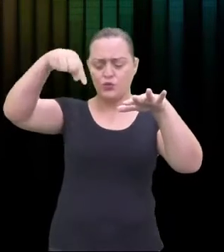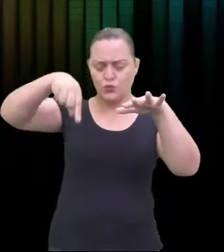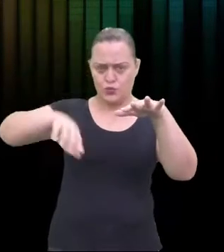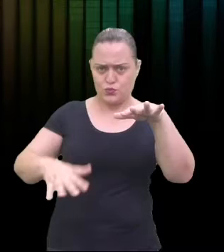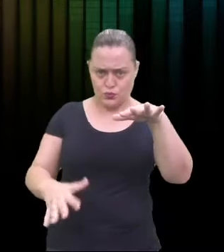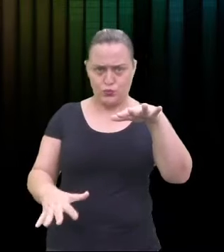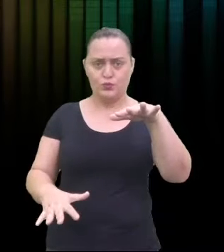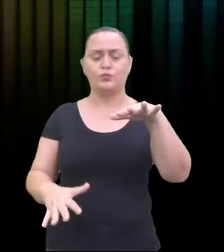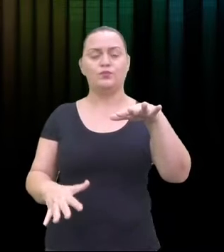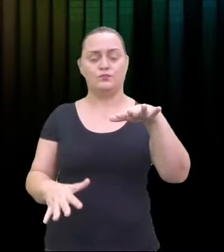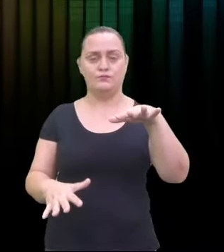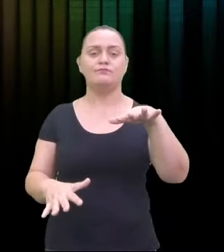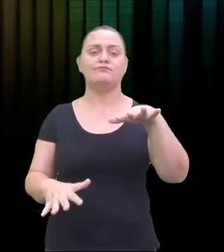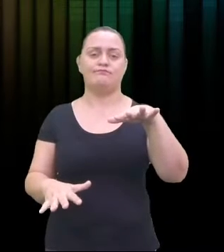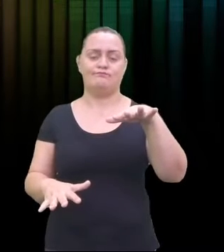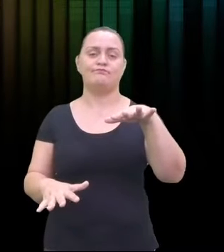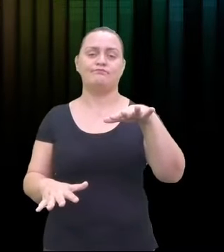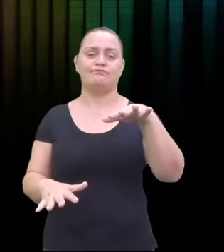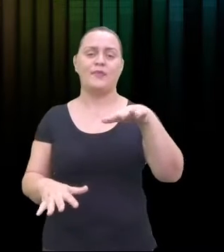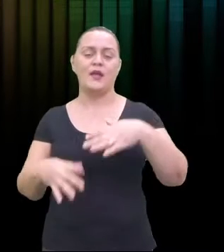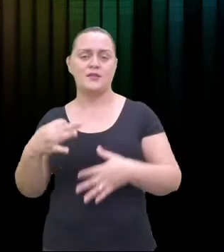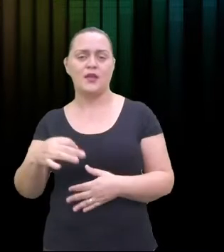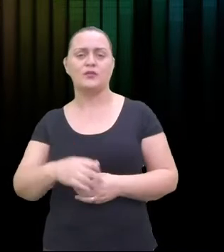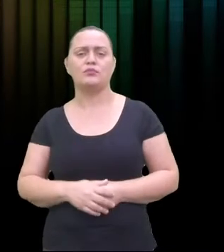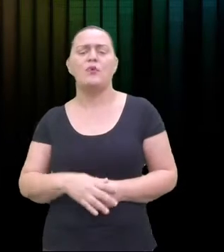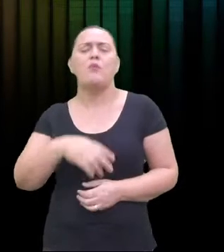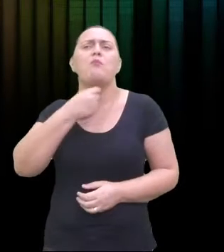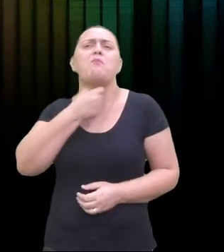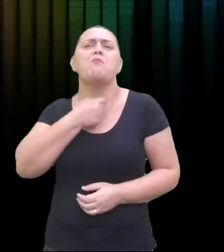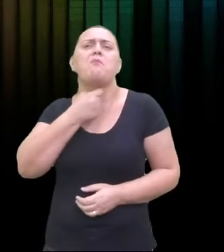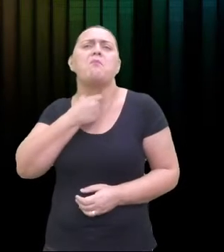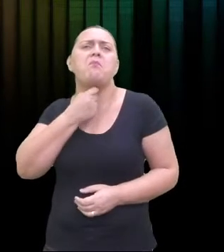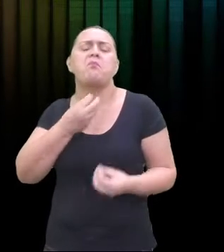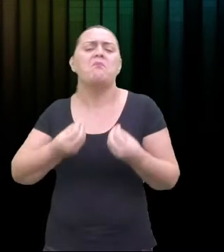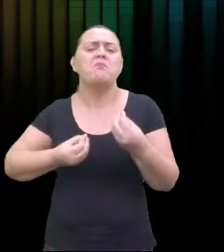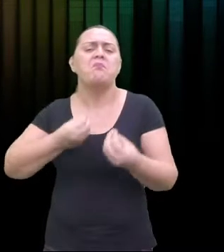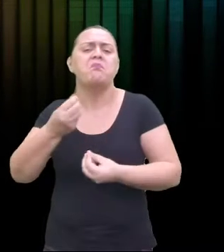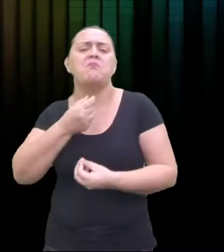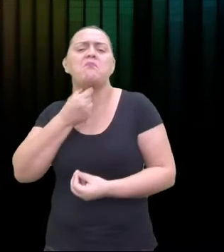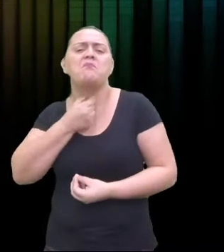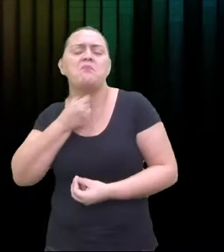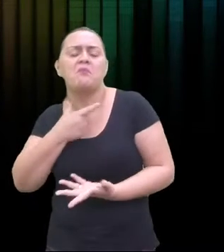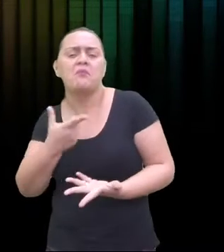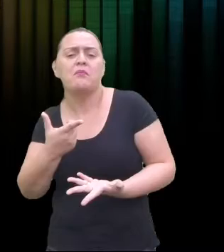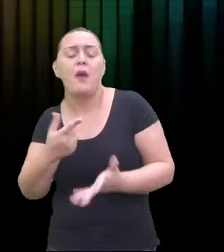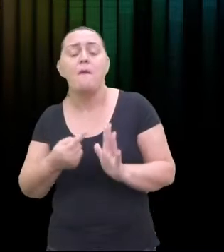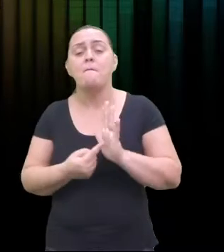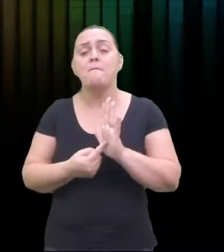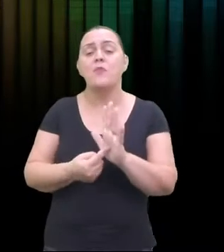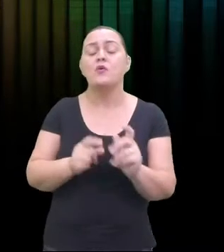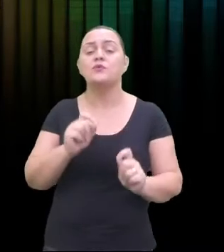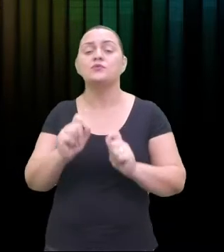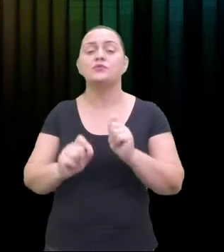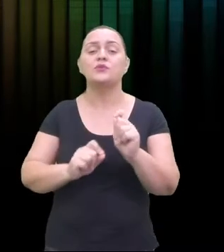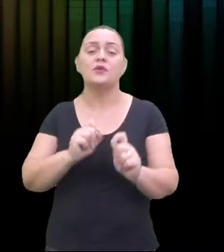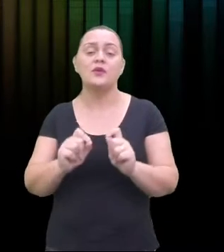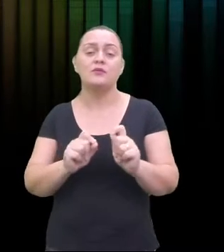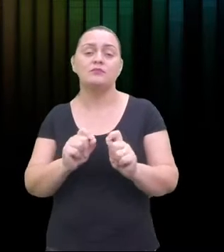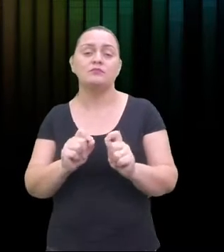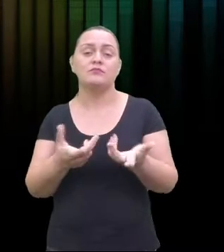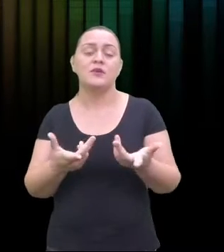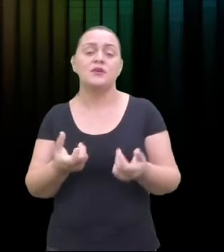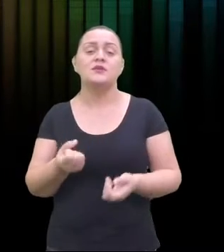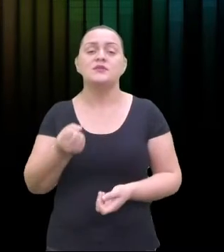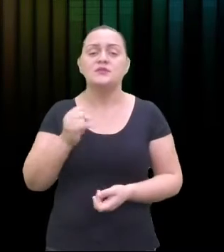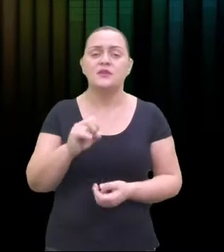timbre nos permite distinguir se sons são da mesma frequência e foram produzidos por instrumentos diferentes.